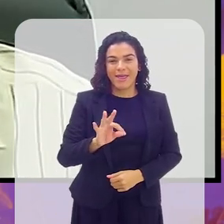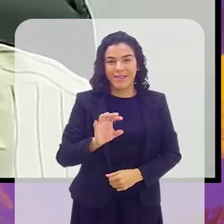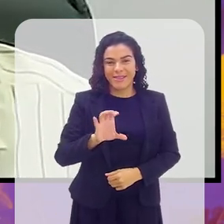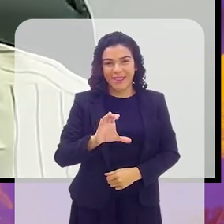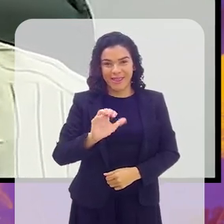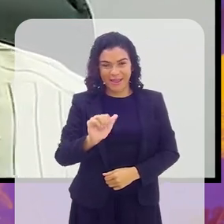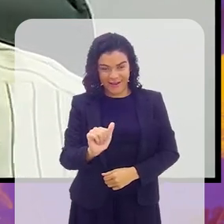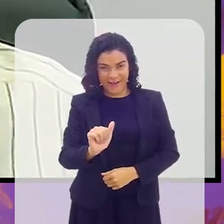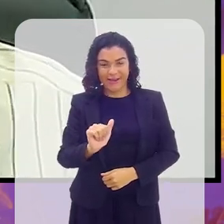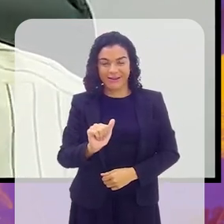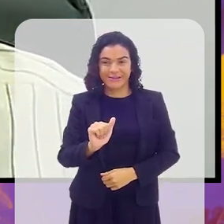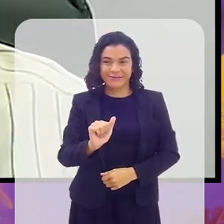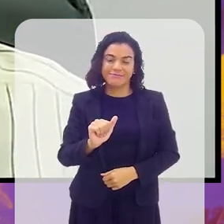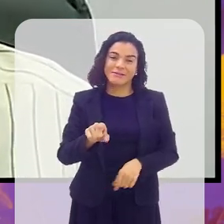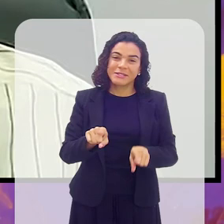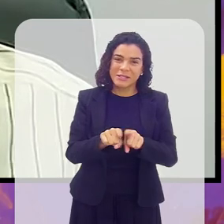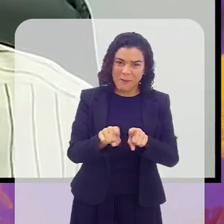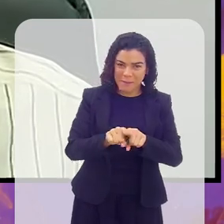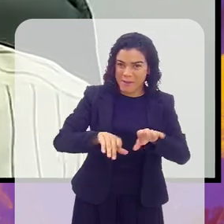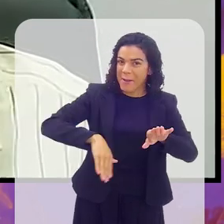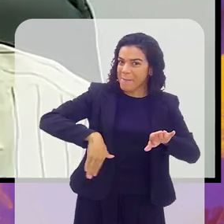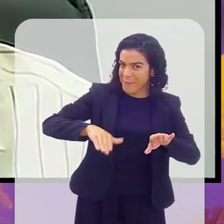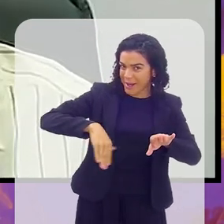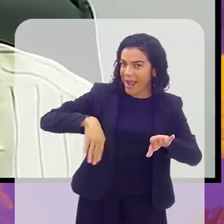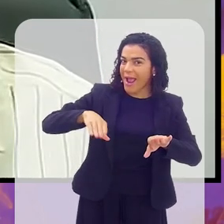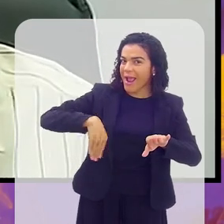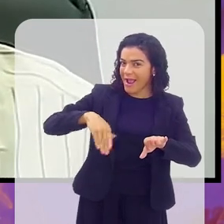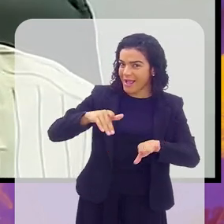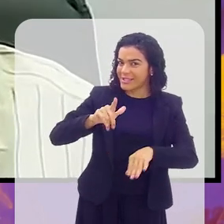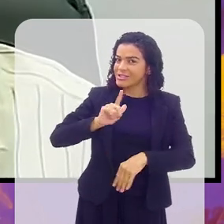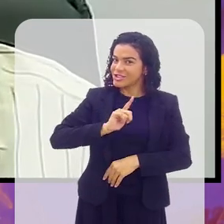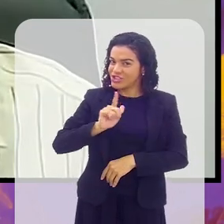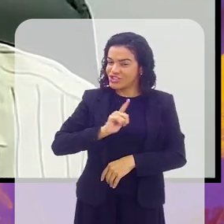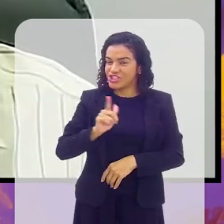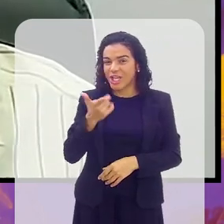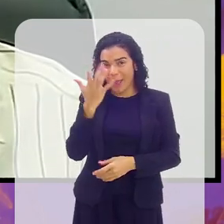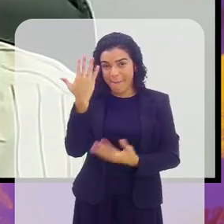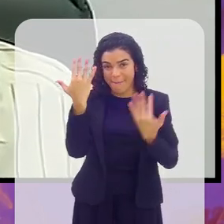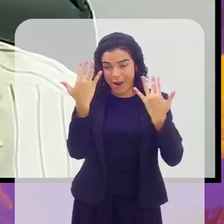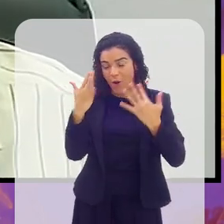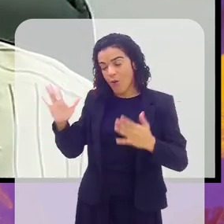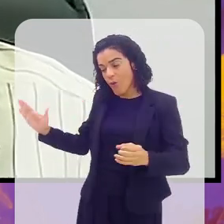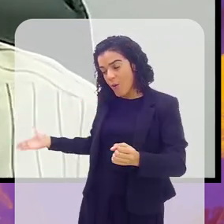nas praias, e as praias também se jogou peteca também sem raquete.